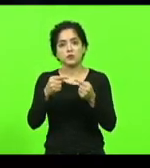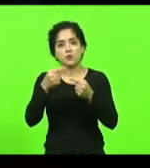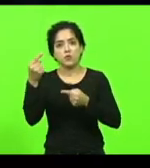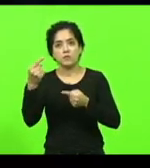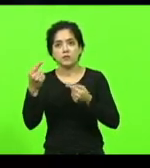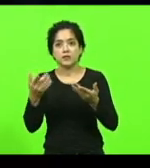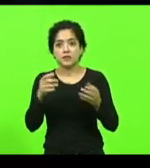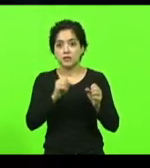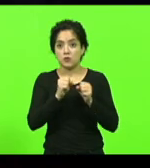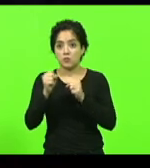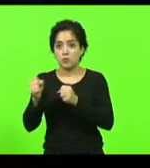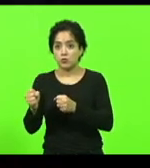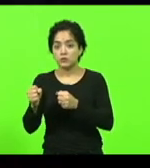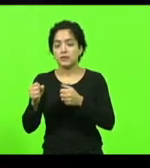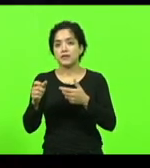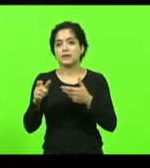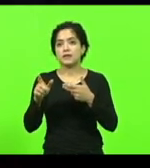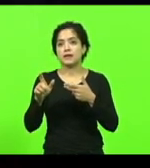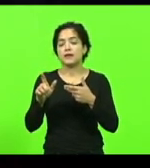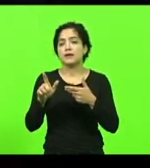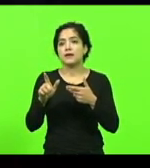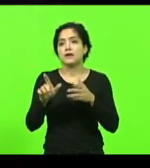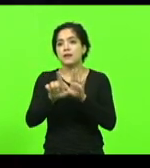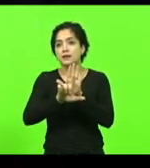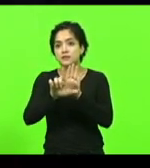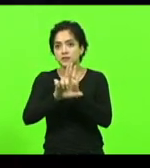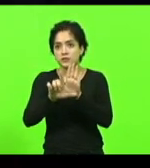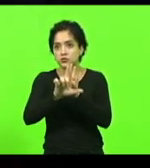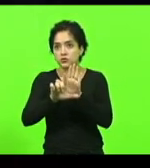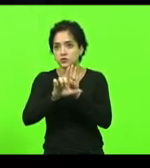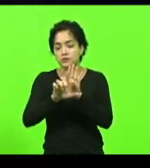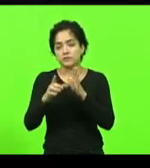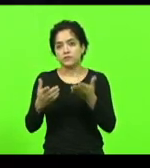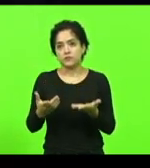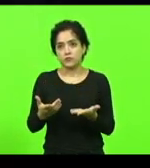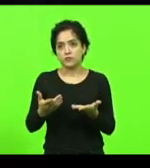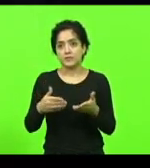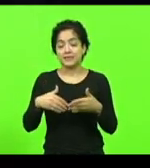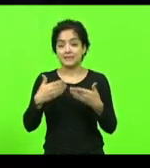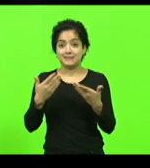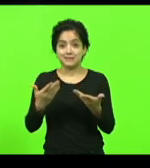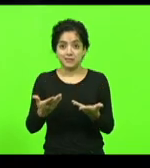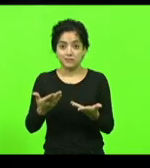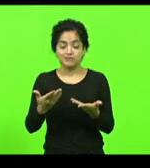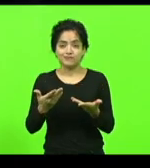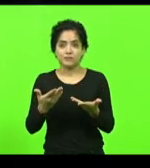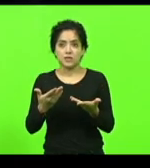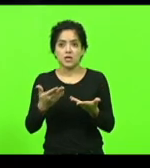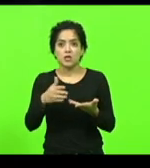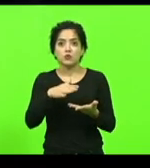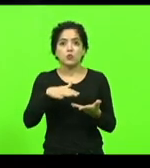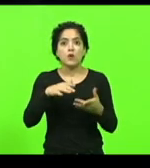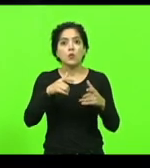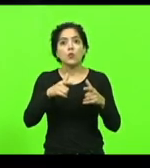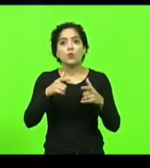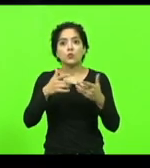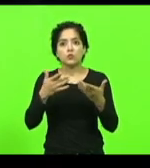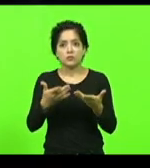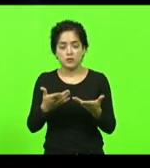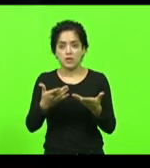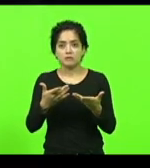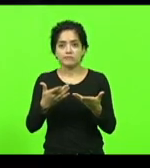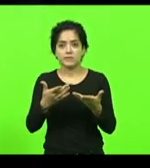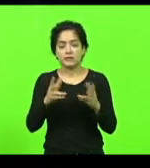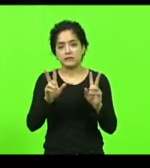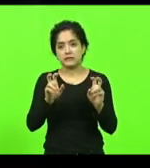legislativo, não está ligado, não é ligado ao poder judiciário, portanto, não é uma instância para ser tratado desse tipo de